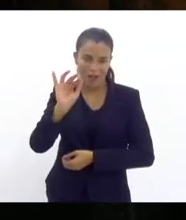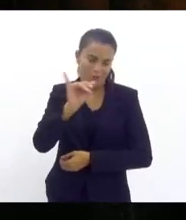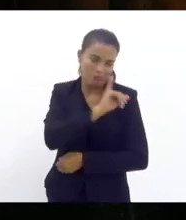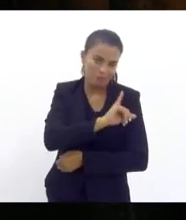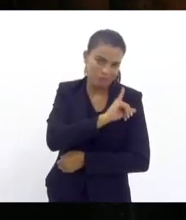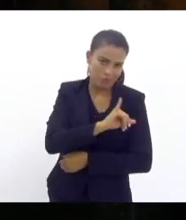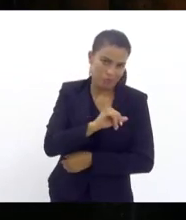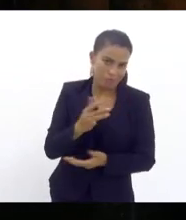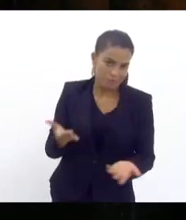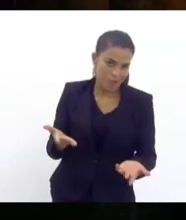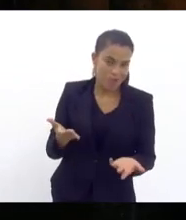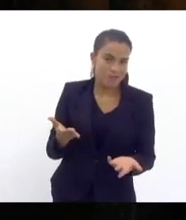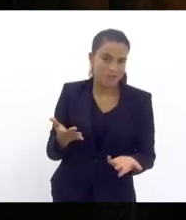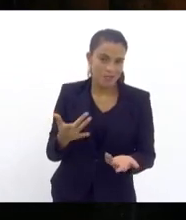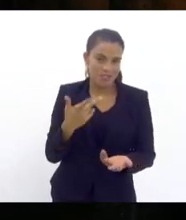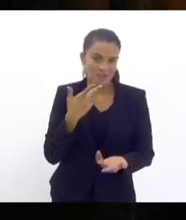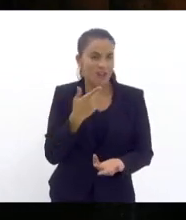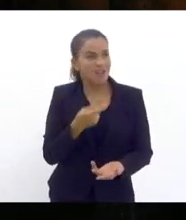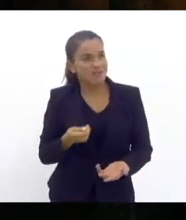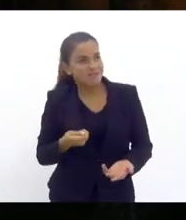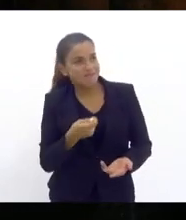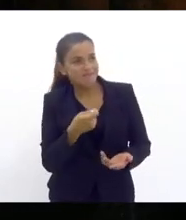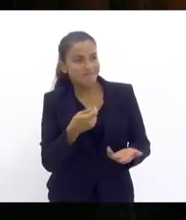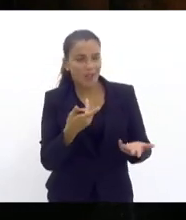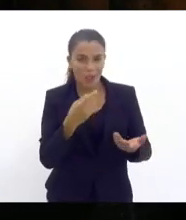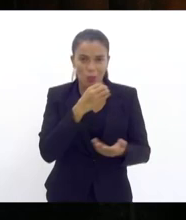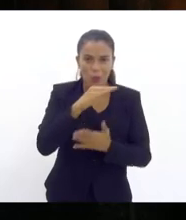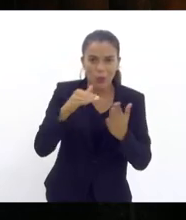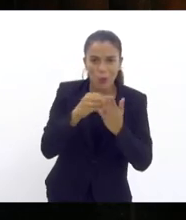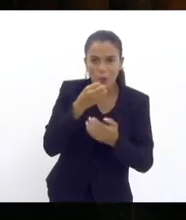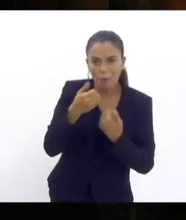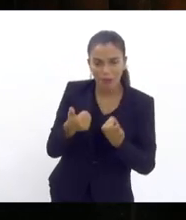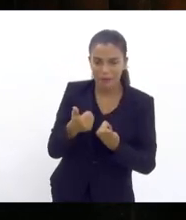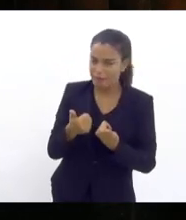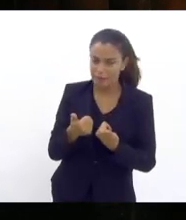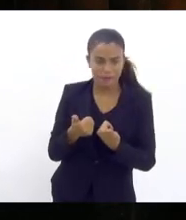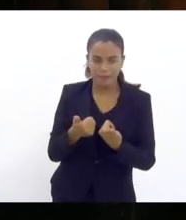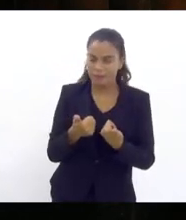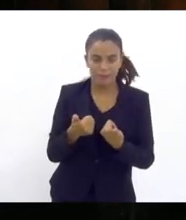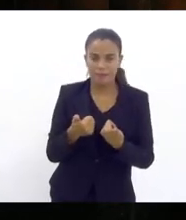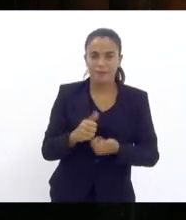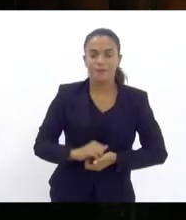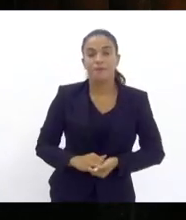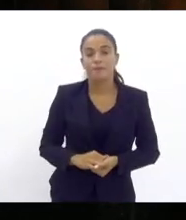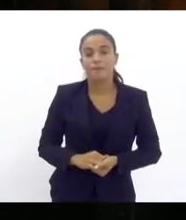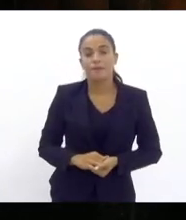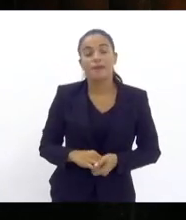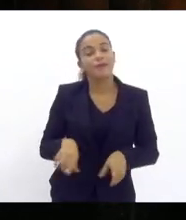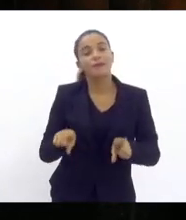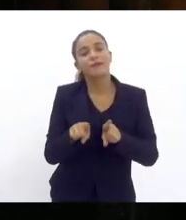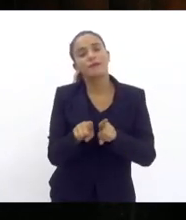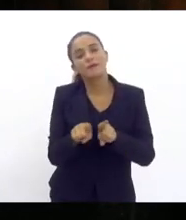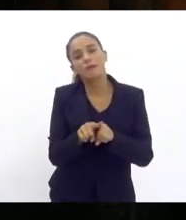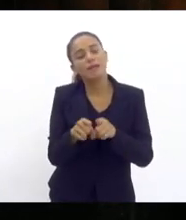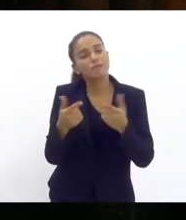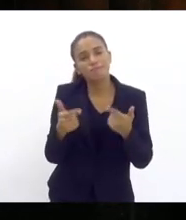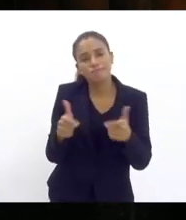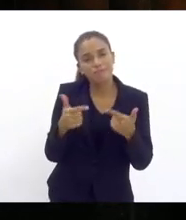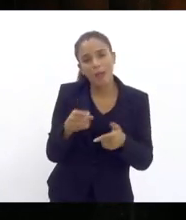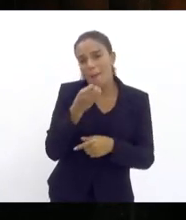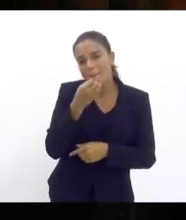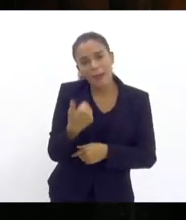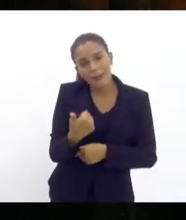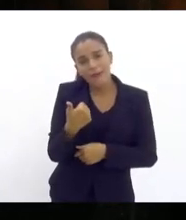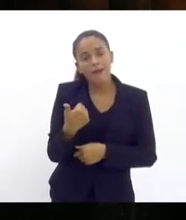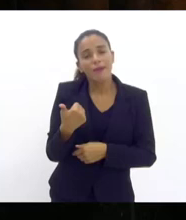mas nem por causa disso a gente vai achar que está tudo indo bem porque não está como também não está indo